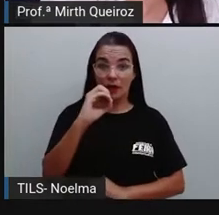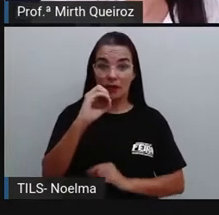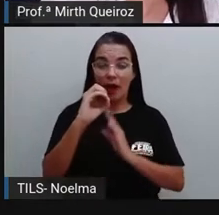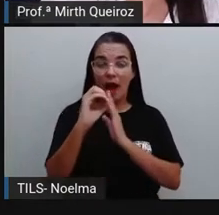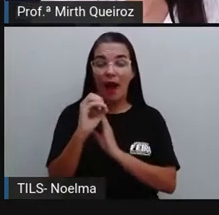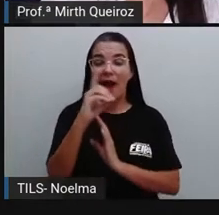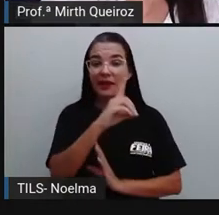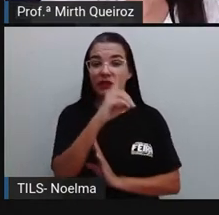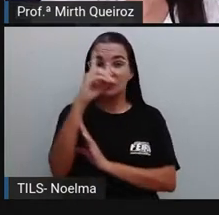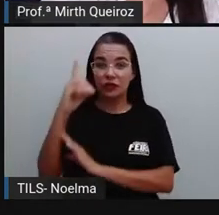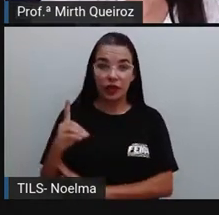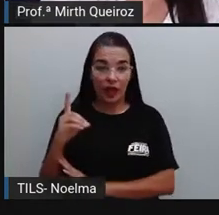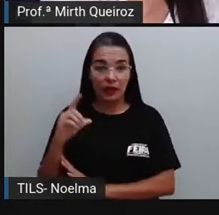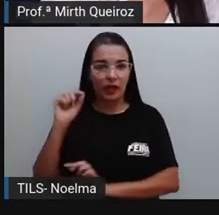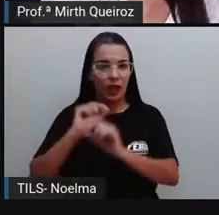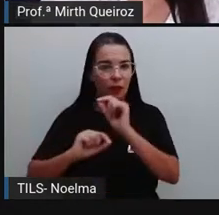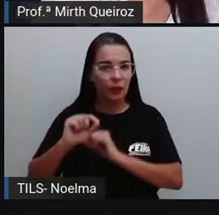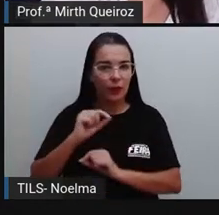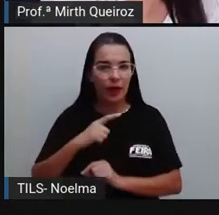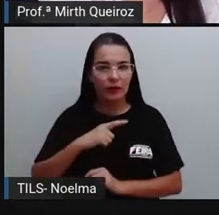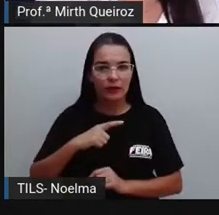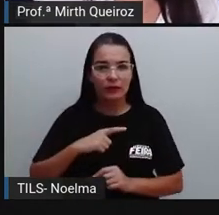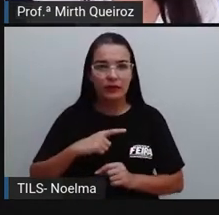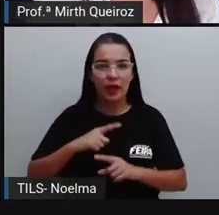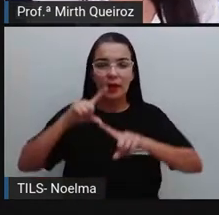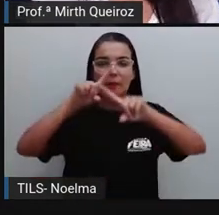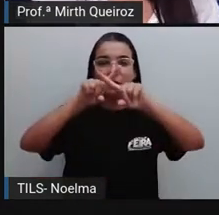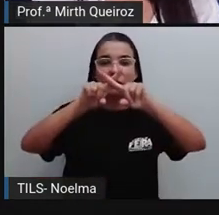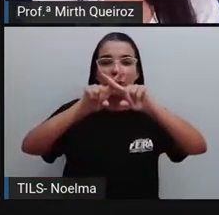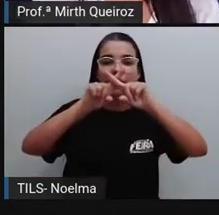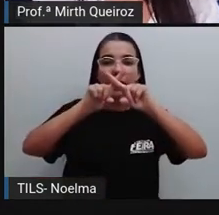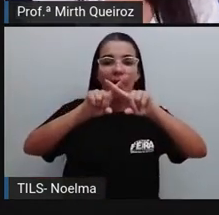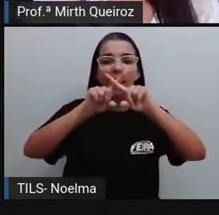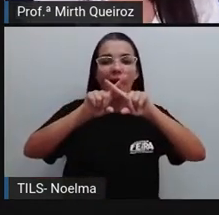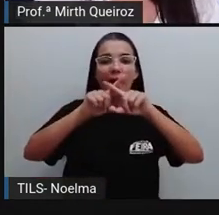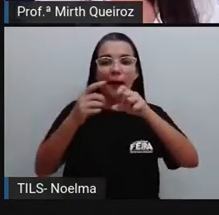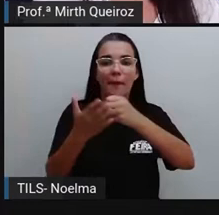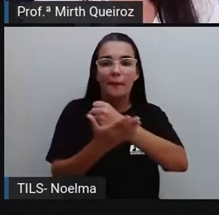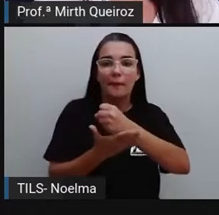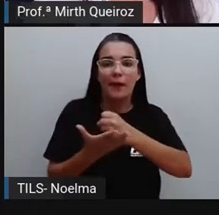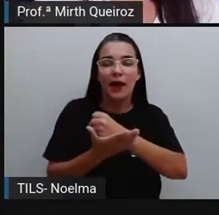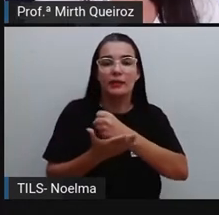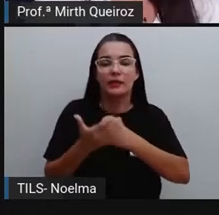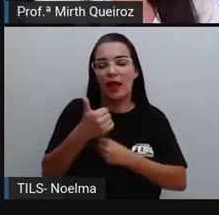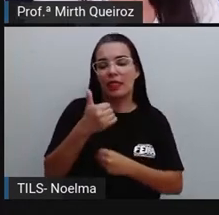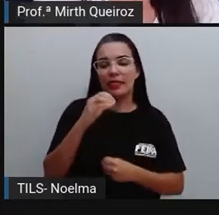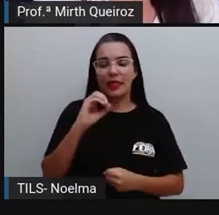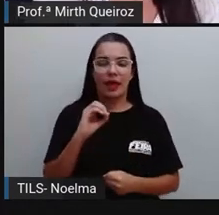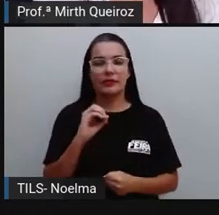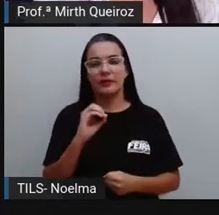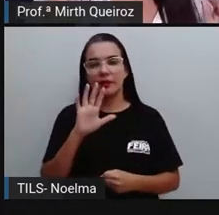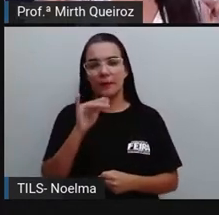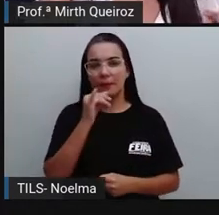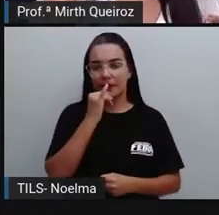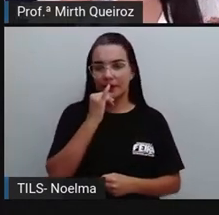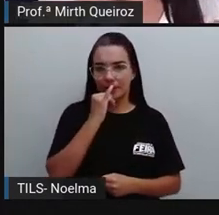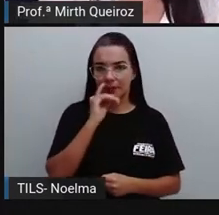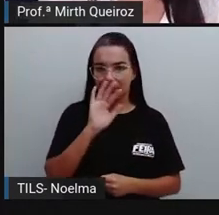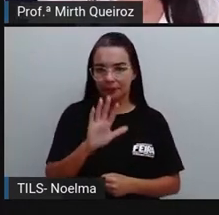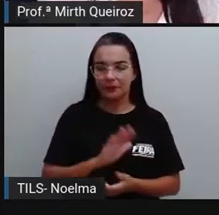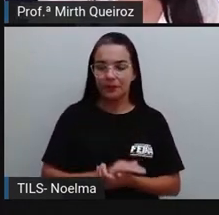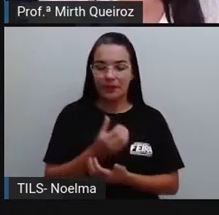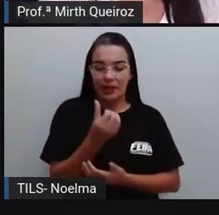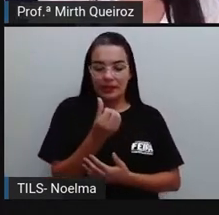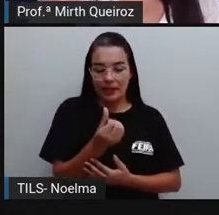à direita de um algarismo, é o mesmo que multiplicar pela base 10. Por exemplo, se eu pego o